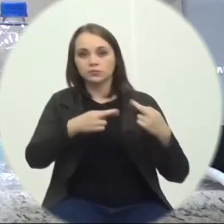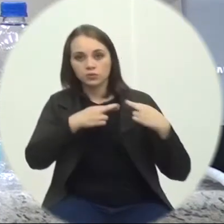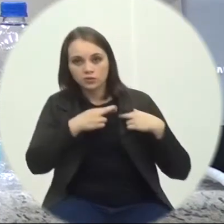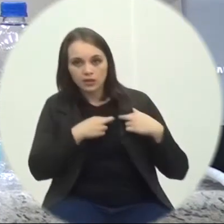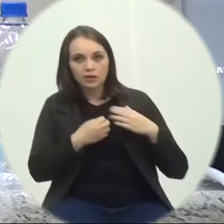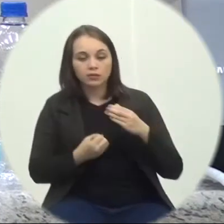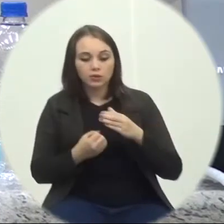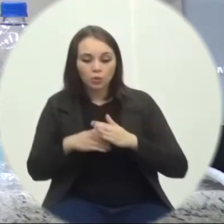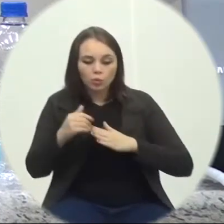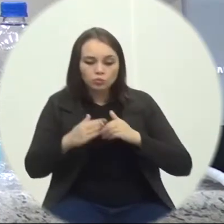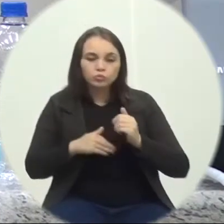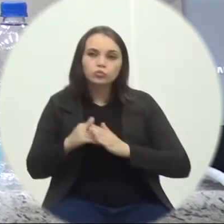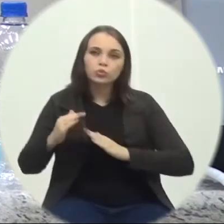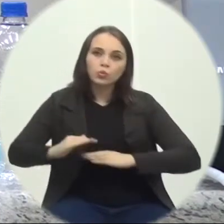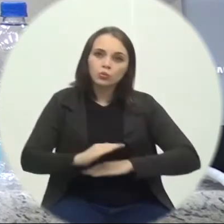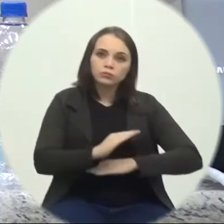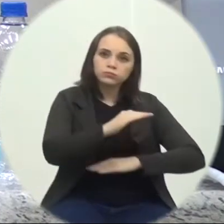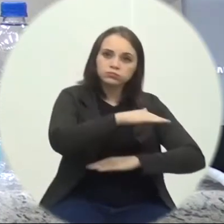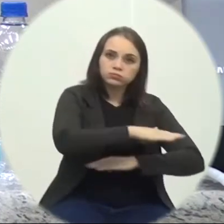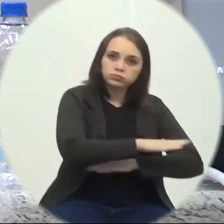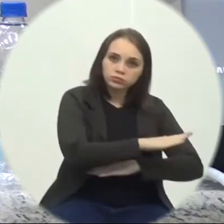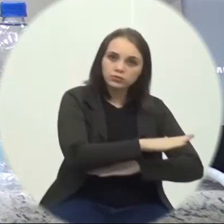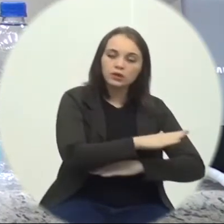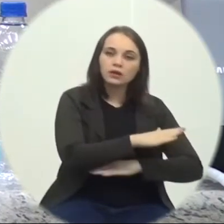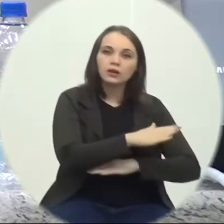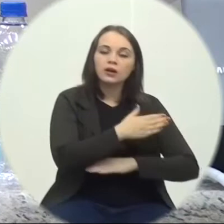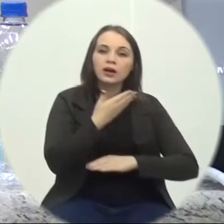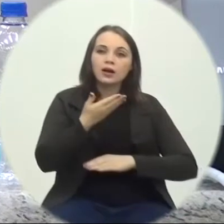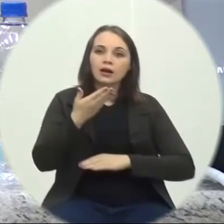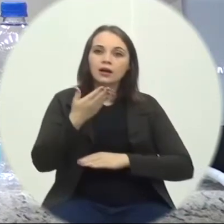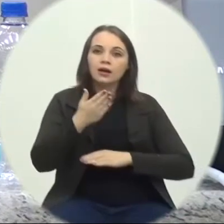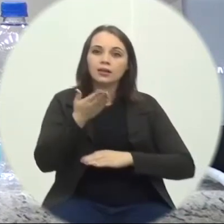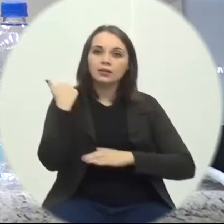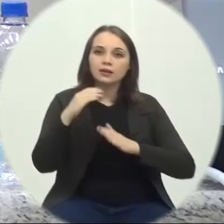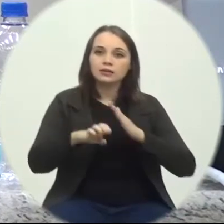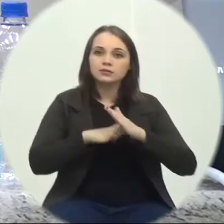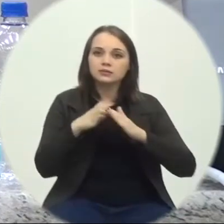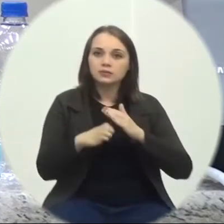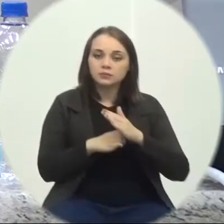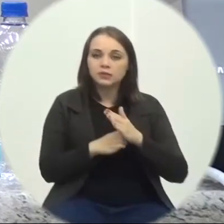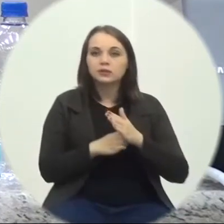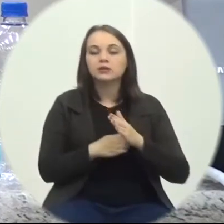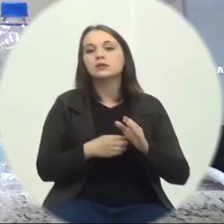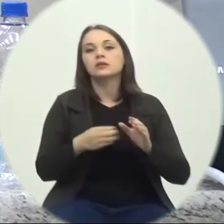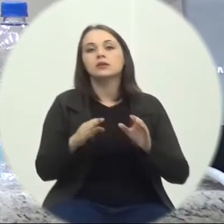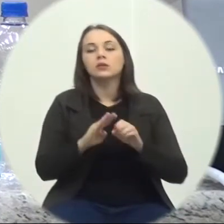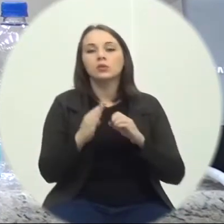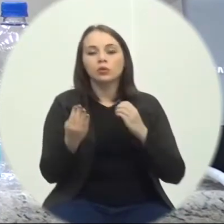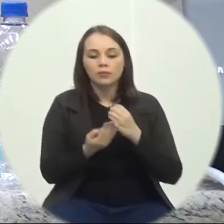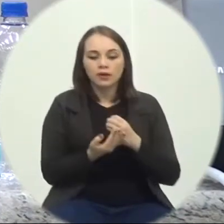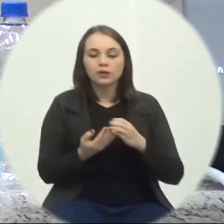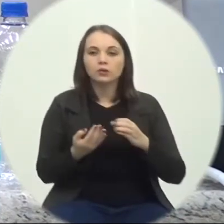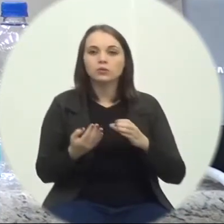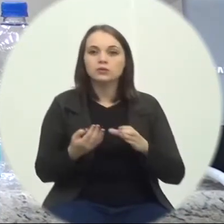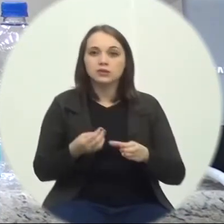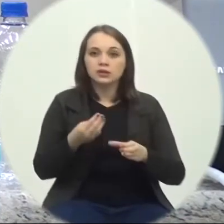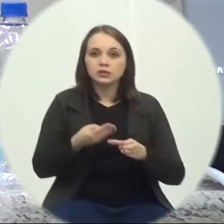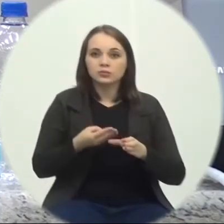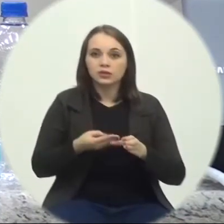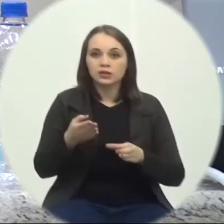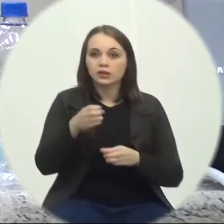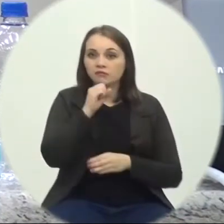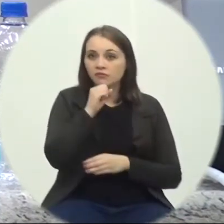Boa Vista Nos fundos Da empresa Bramatel Bairro Cidade Mineira Velha Requerimento